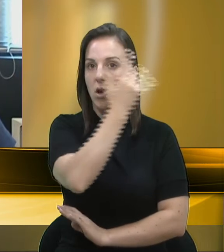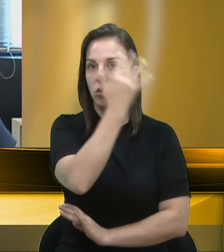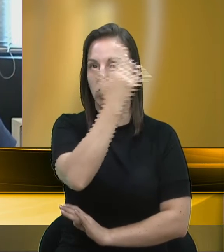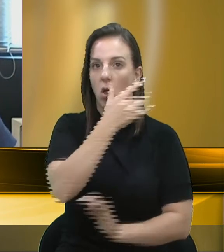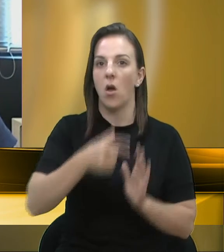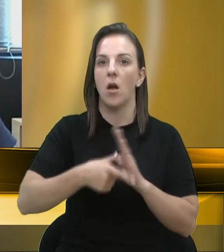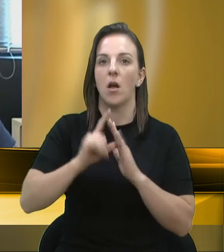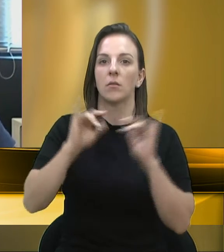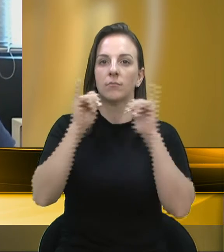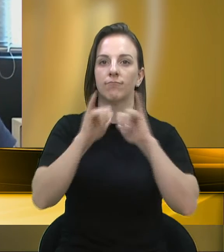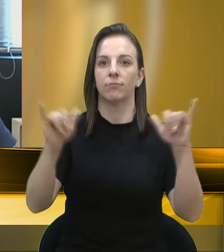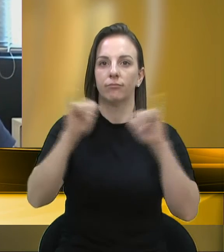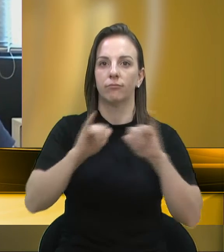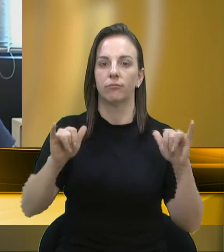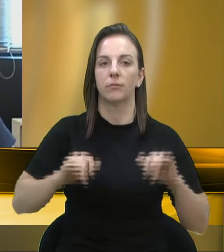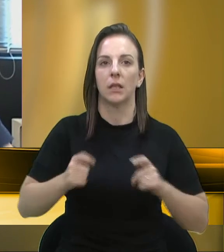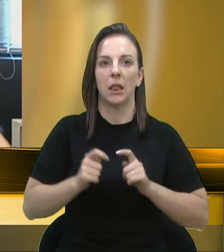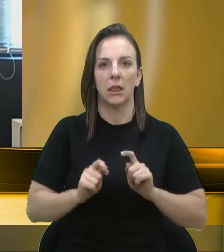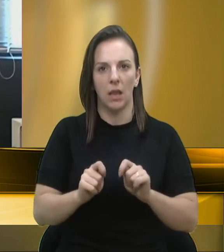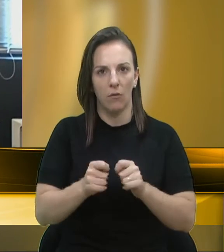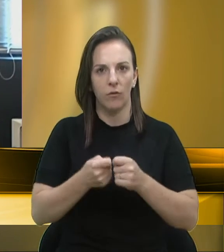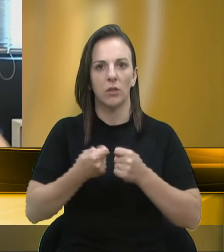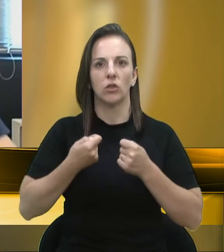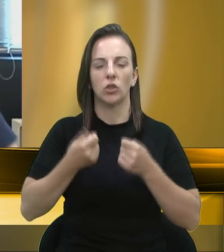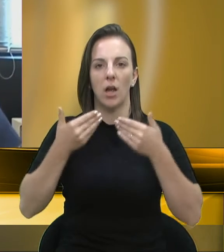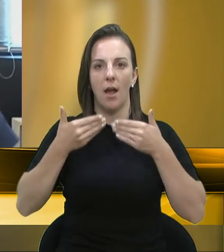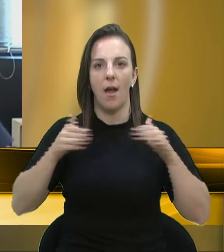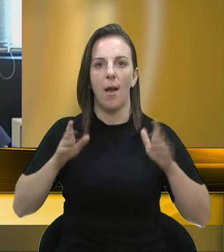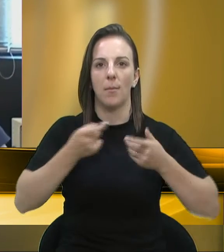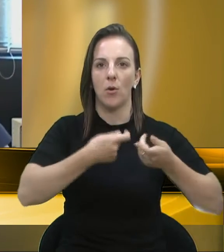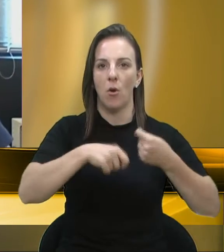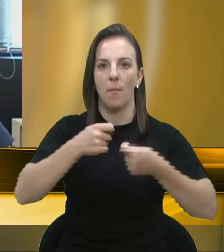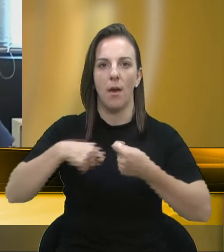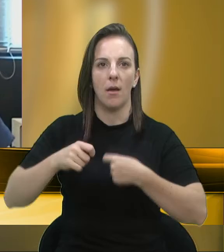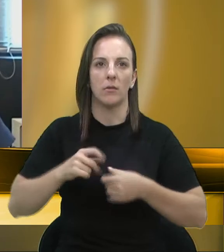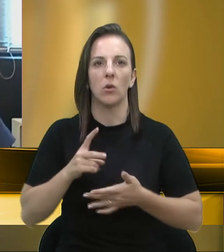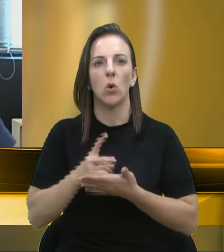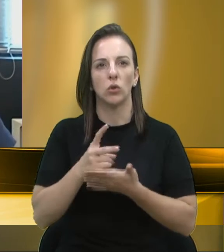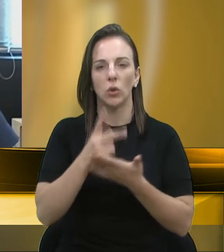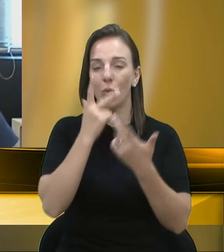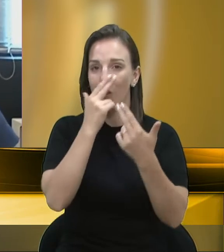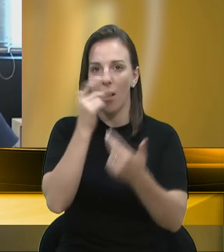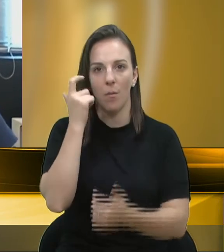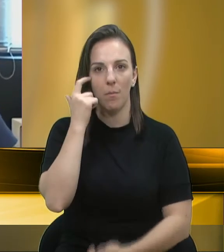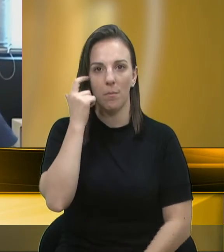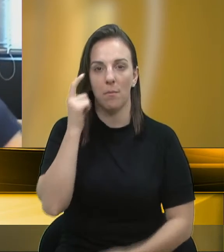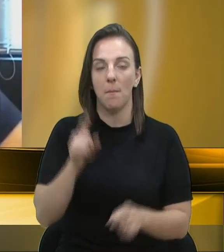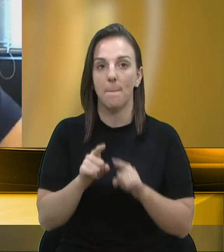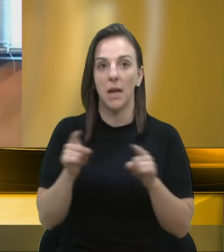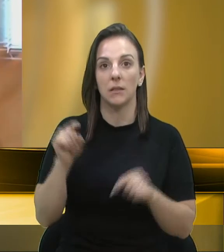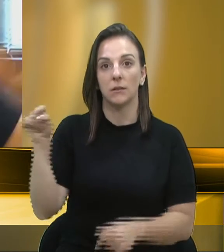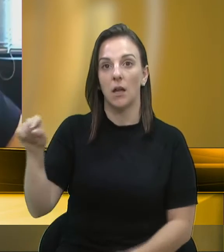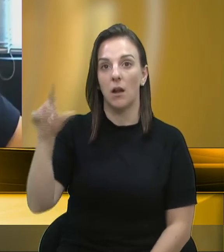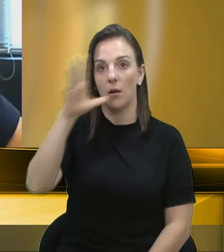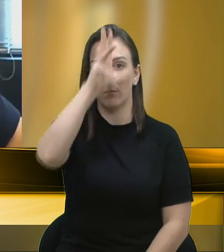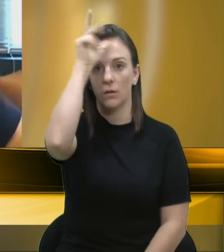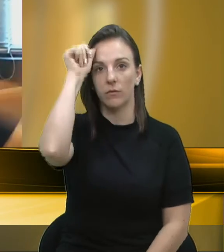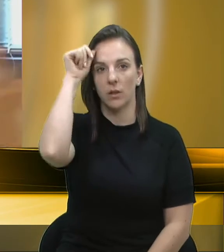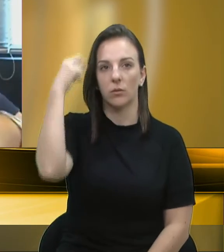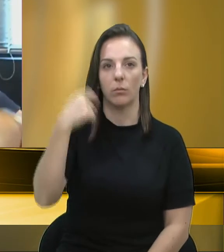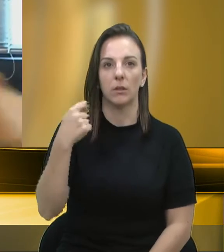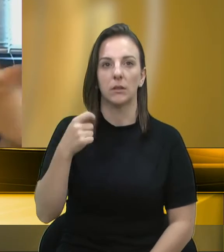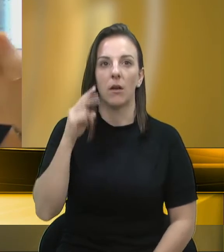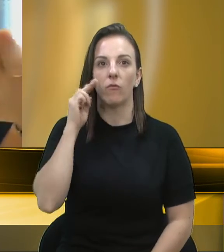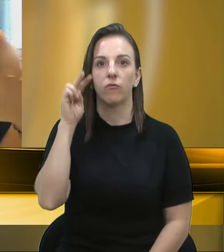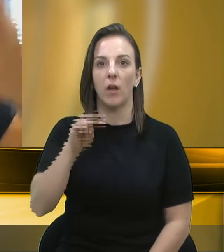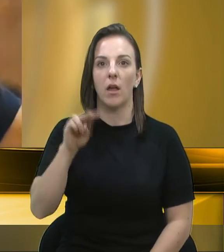era defensor da abertura do comércio. Ele continua com o mesmo pensamento. Só que como prefeito, ele tem que ver o macro, ele